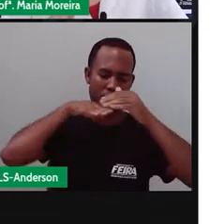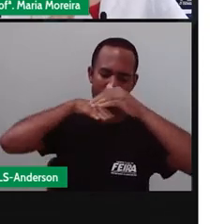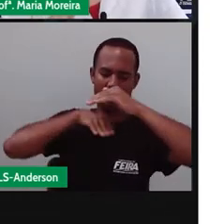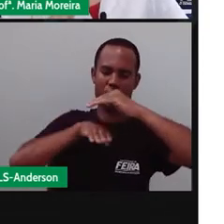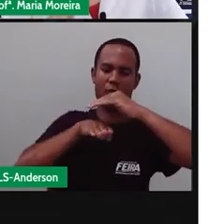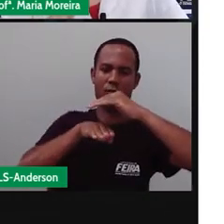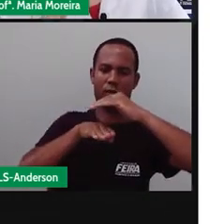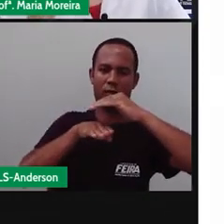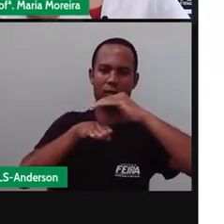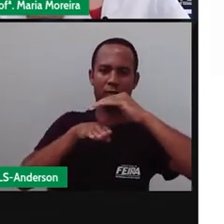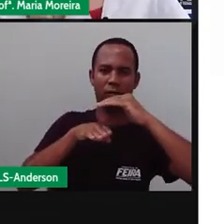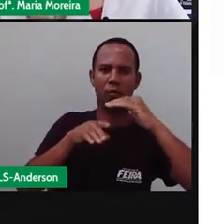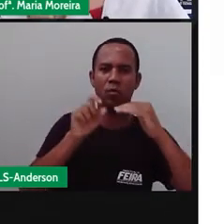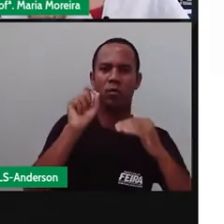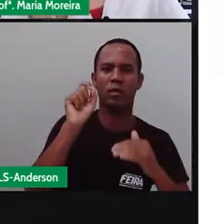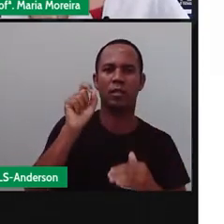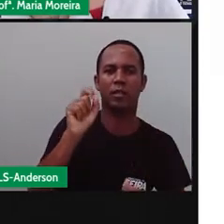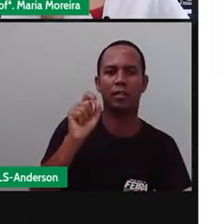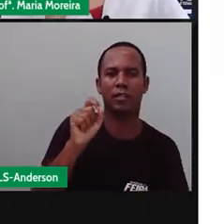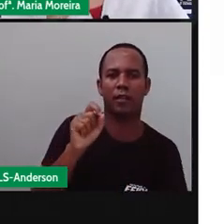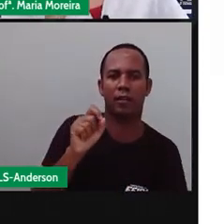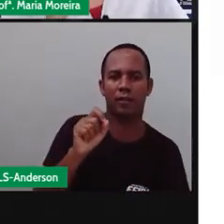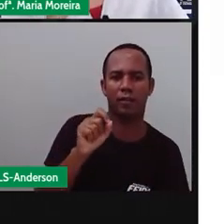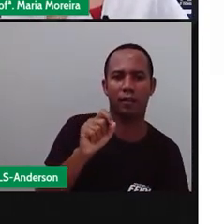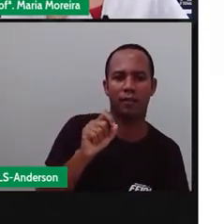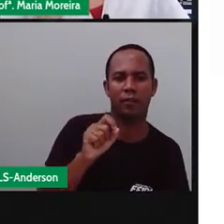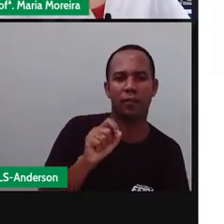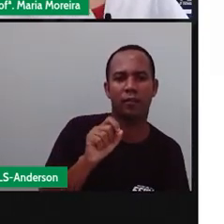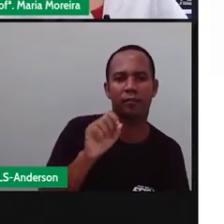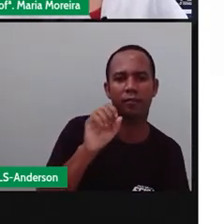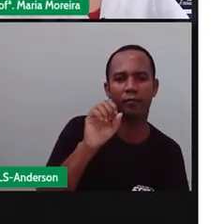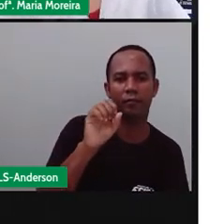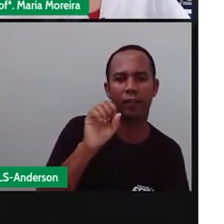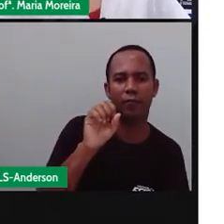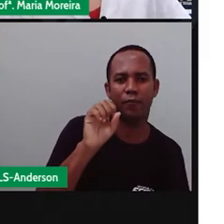uma sacada. O que seria uma sacada? Você sabe, Anderson?